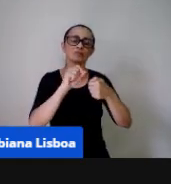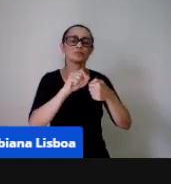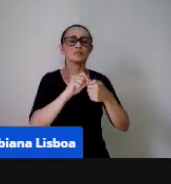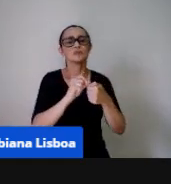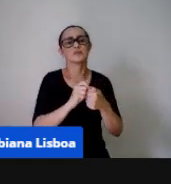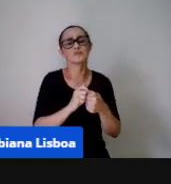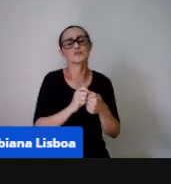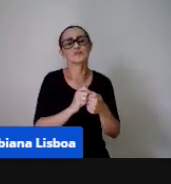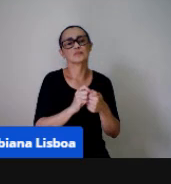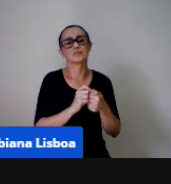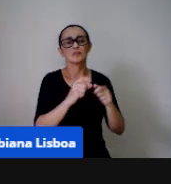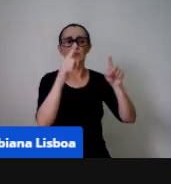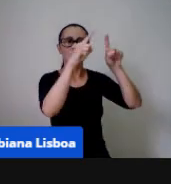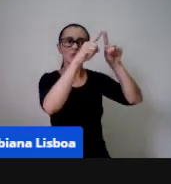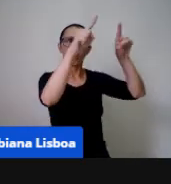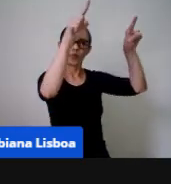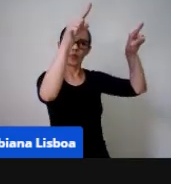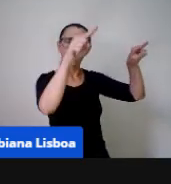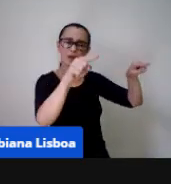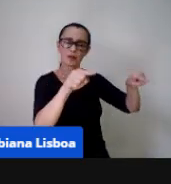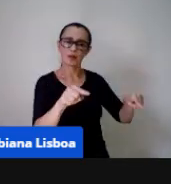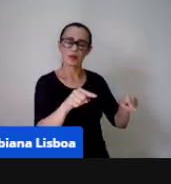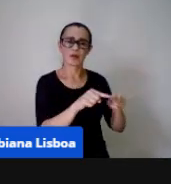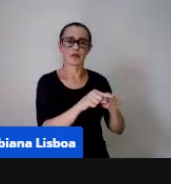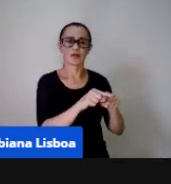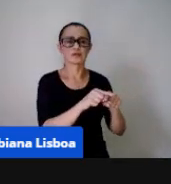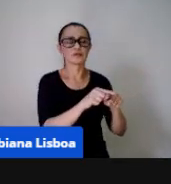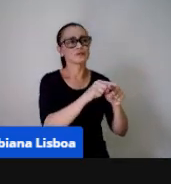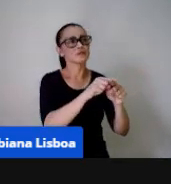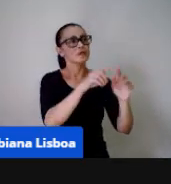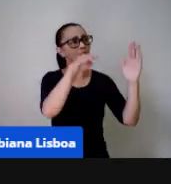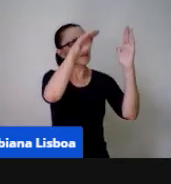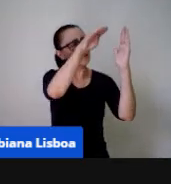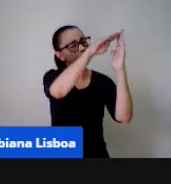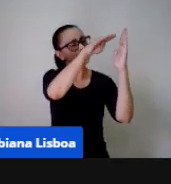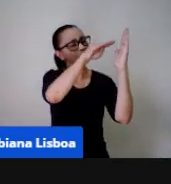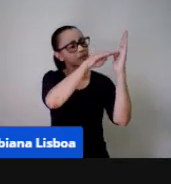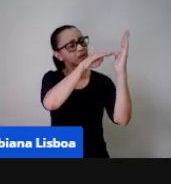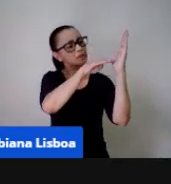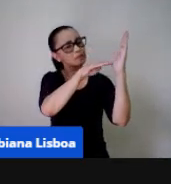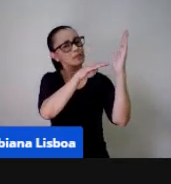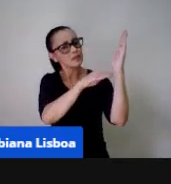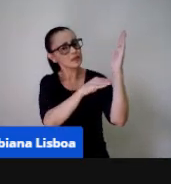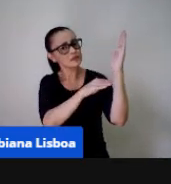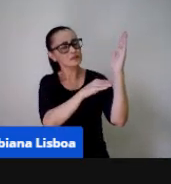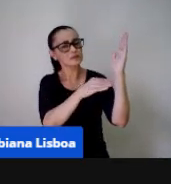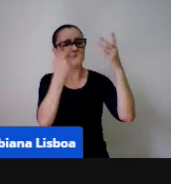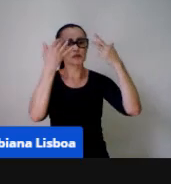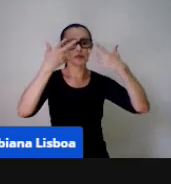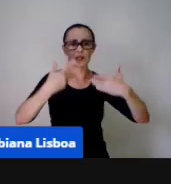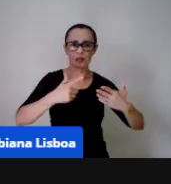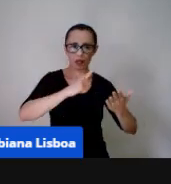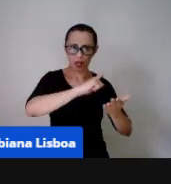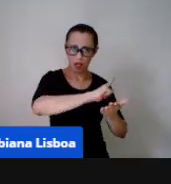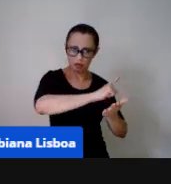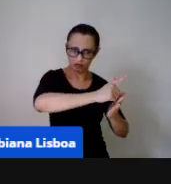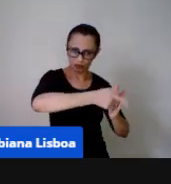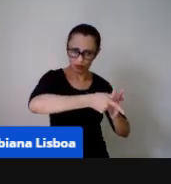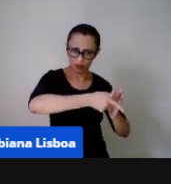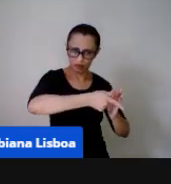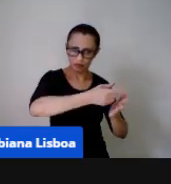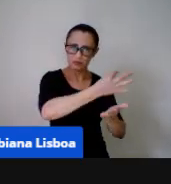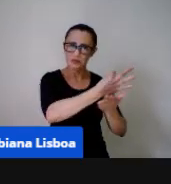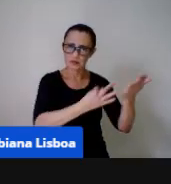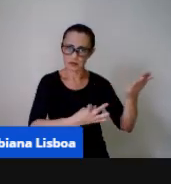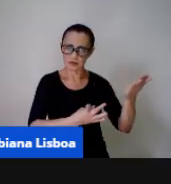de explicação dessa receita o passo a passo dessa receita é um texto é um gênero textual é estamos utilizando ele como